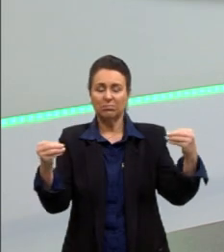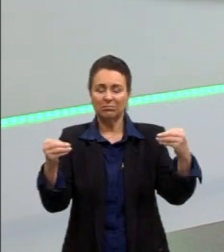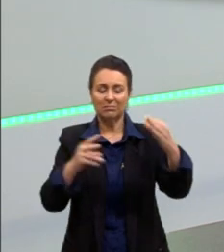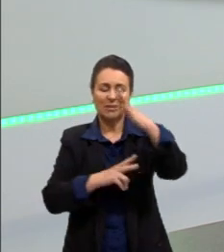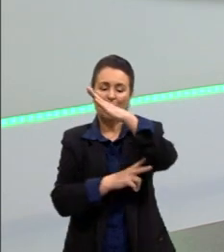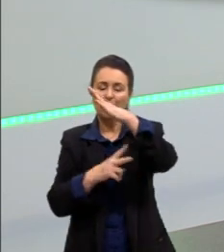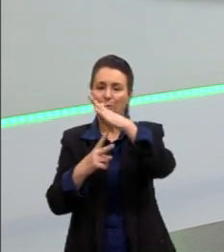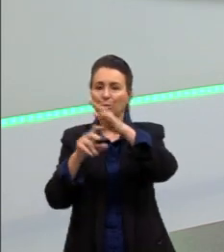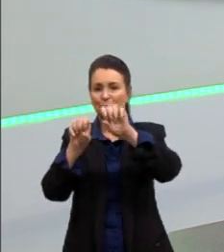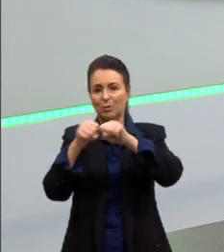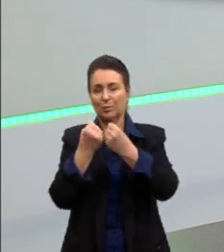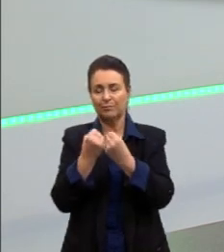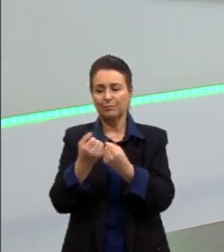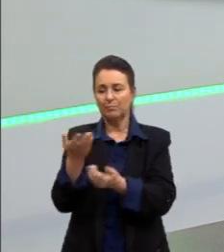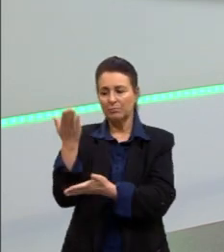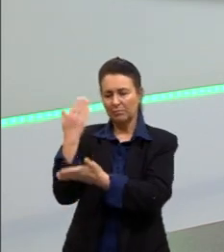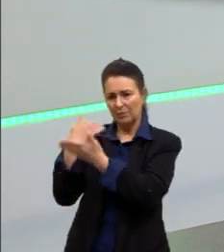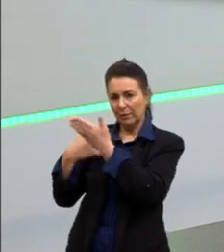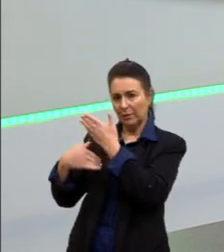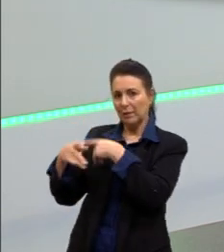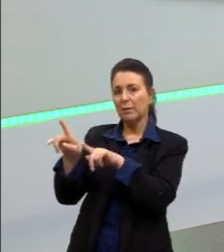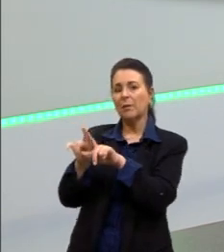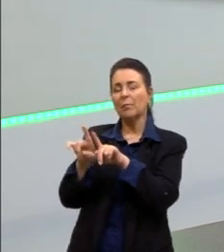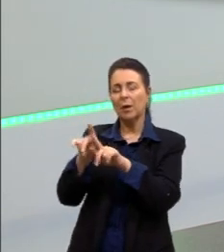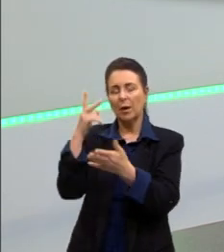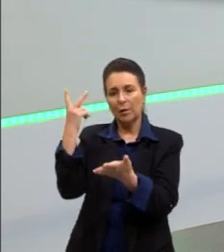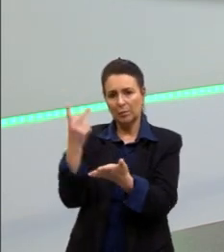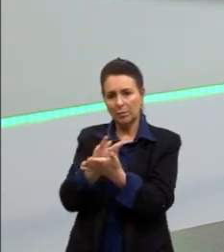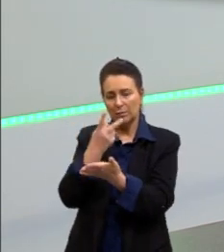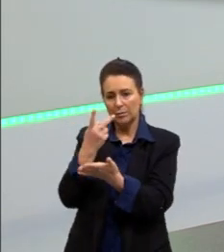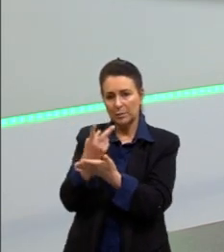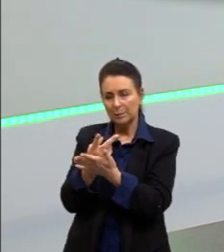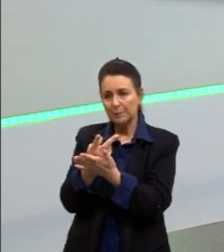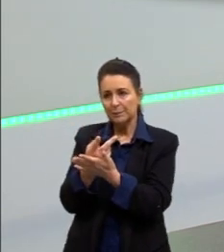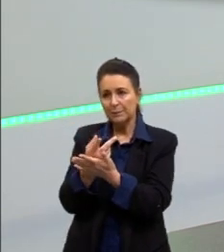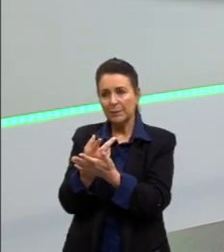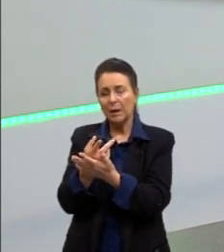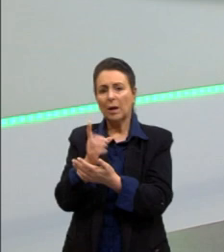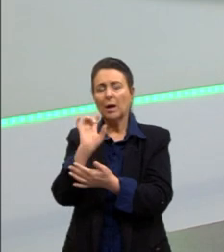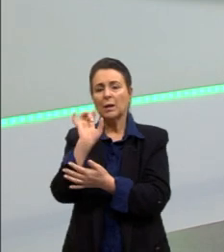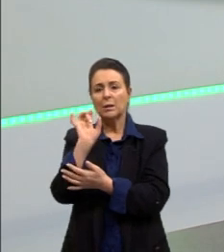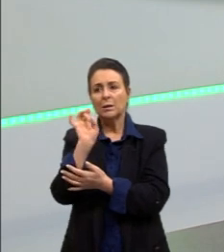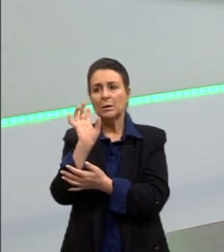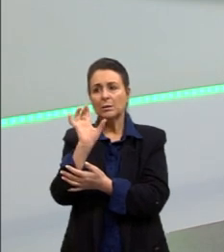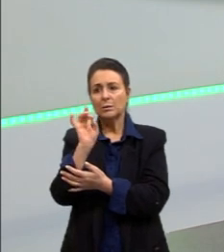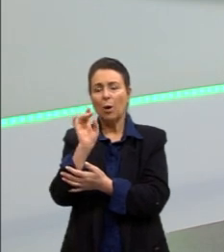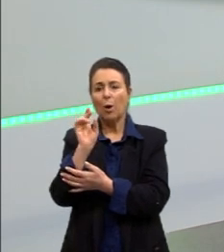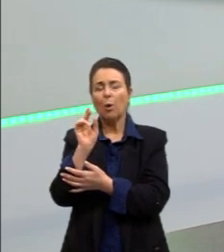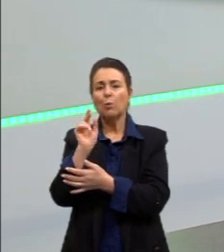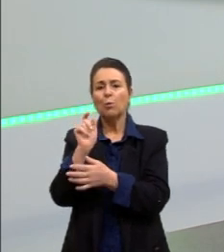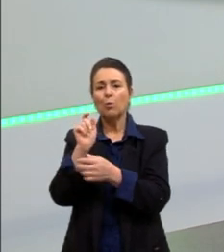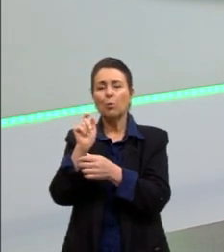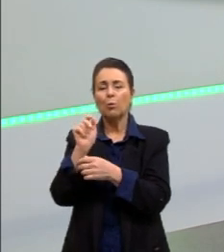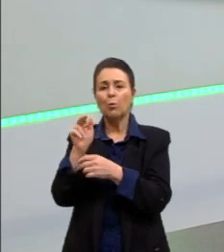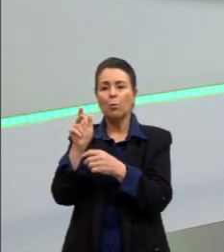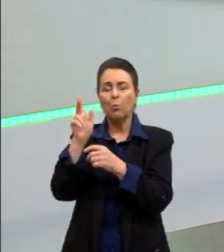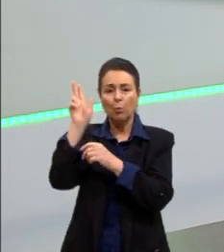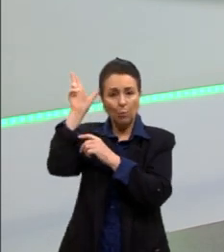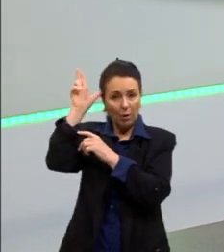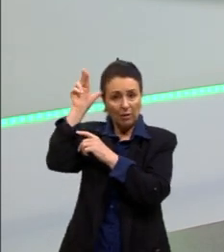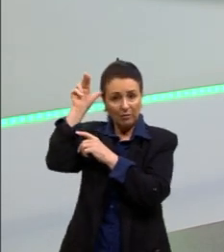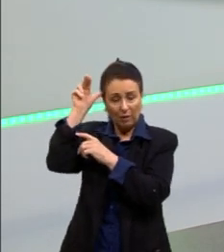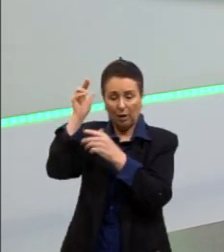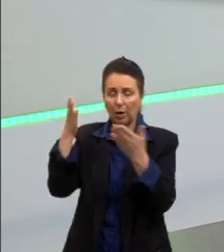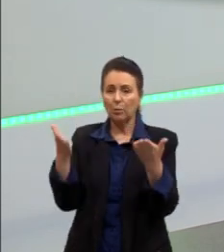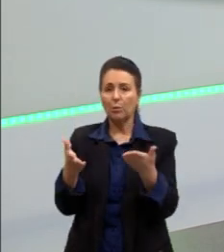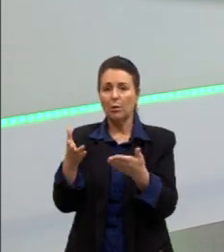antigamente também já ouvi falar há muito tempo atrás que somente cavalos hoje já não é tão comum